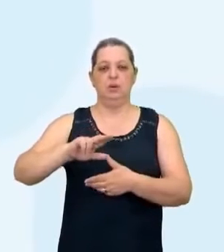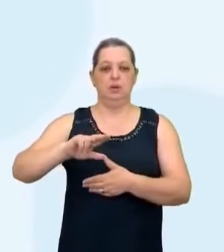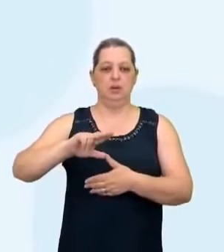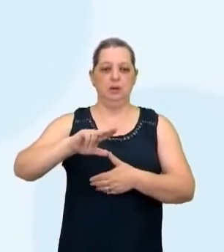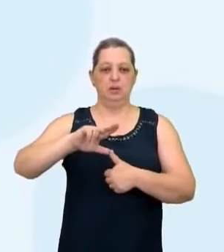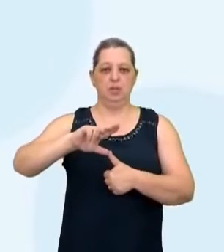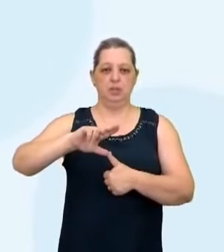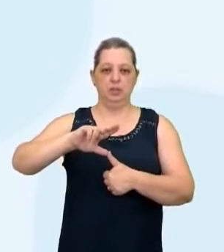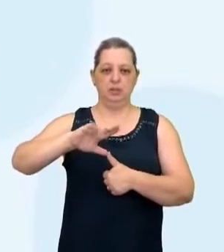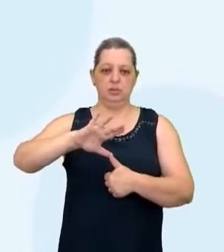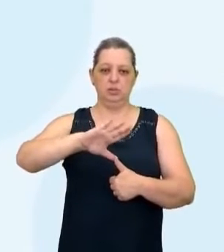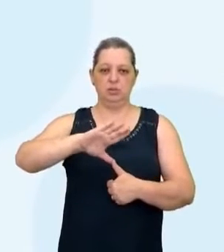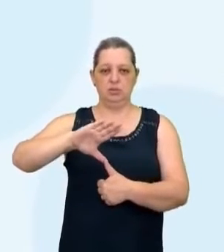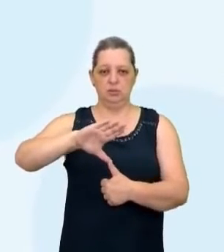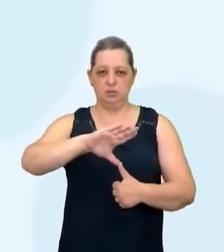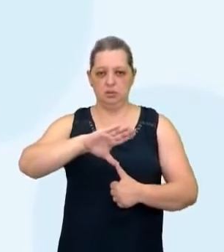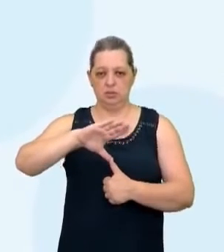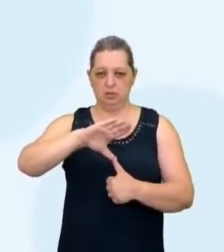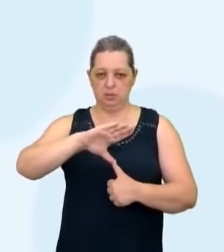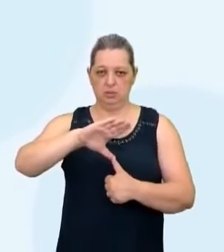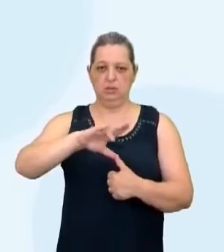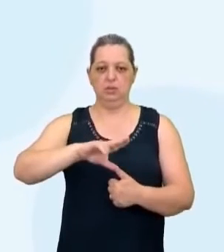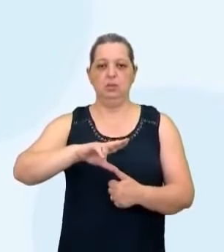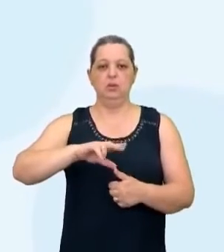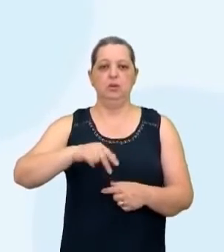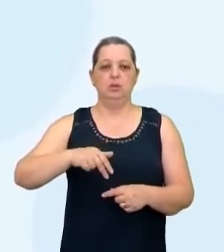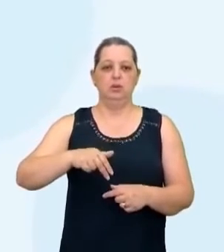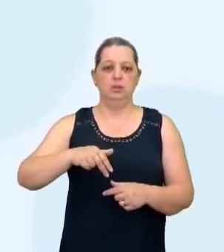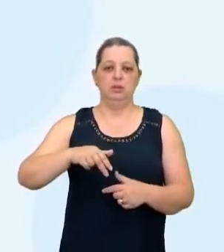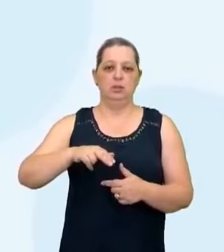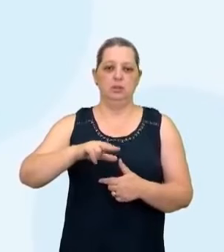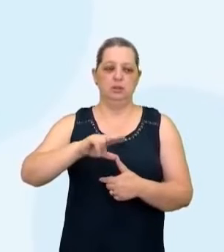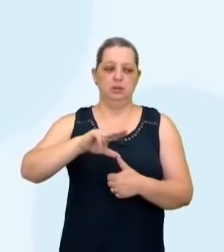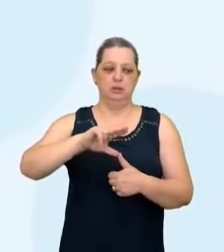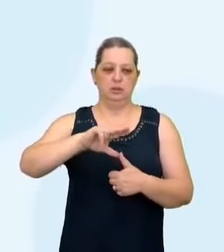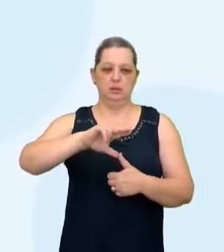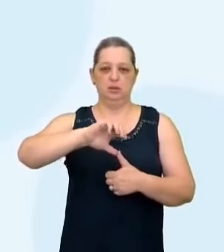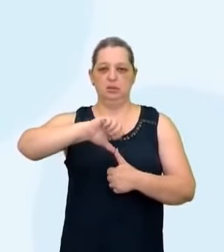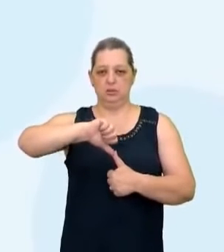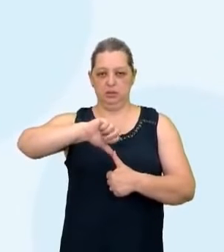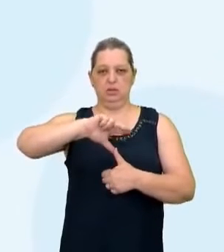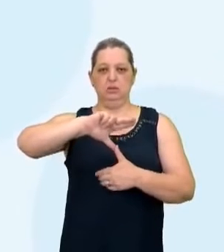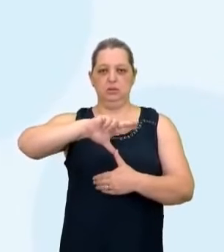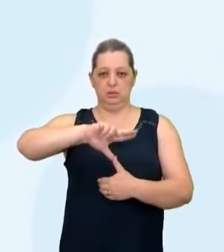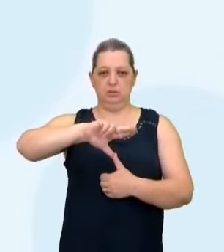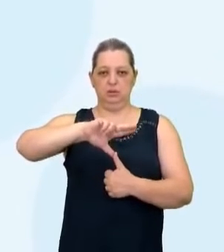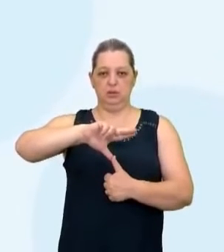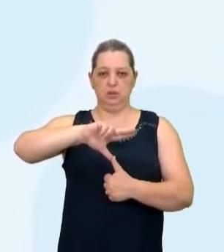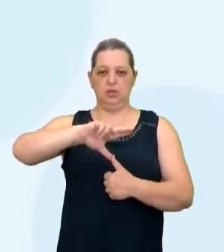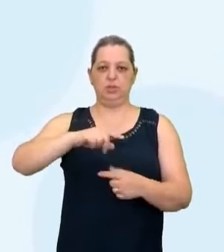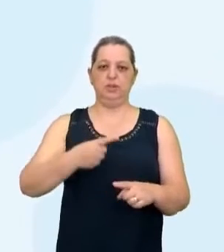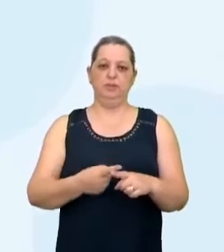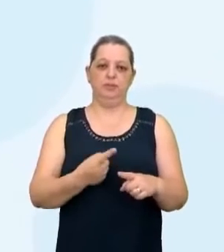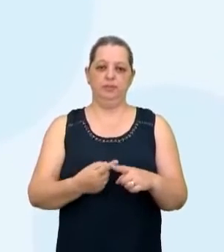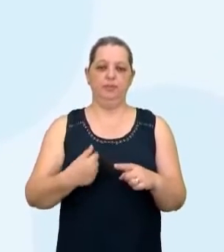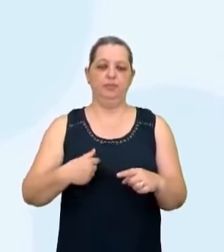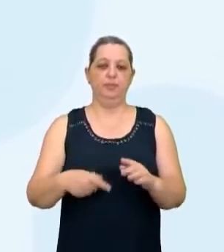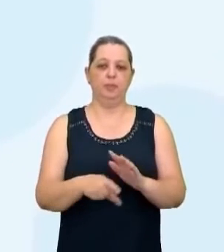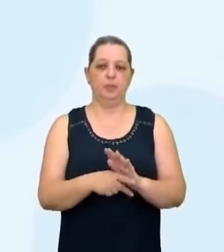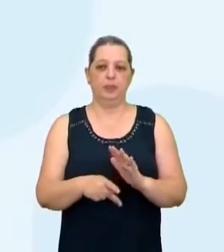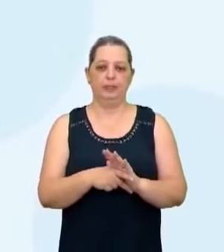segmento de cooperação. Aí vejo que tá bem mais mesclados, né, mas ainda envolve principalmente a saúde,